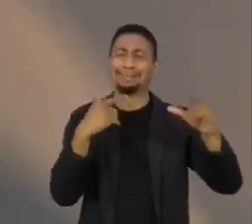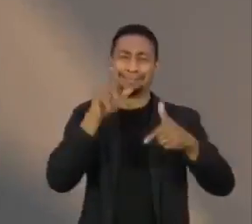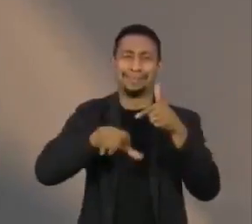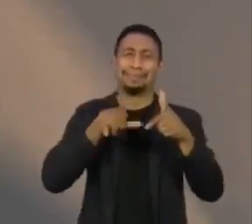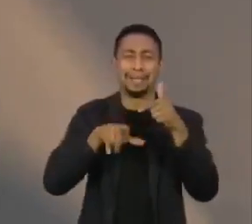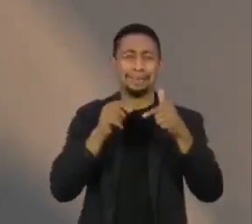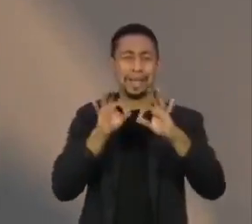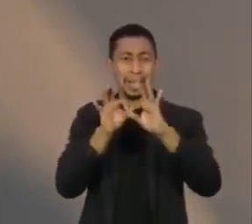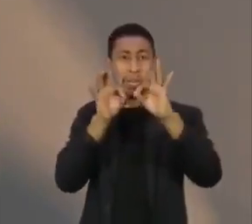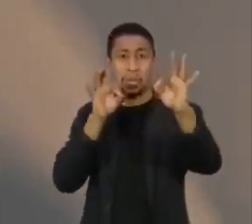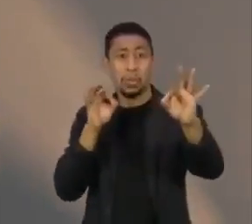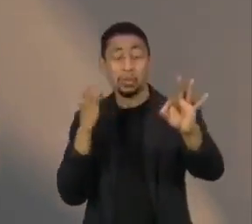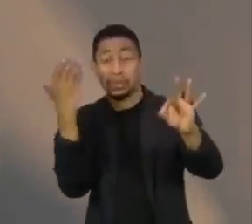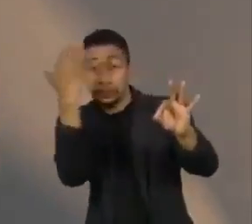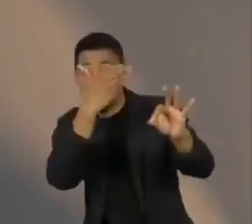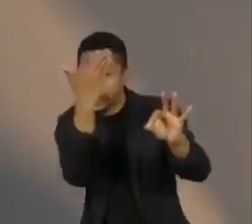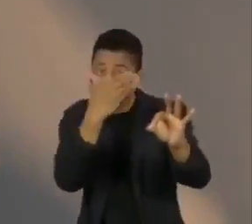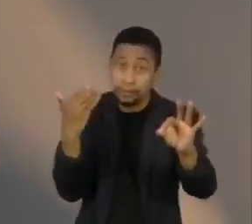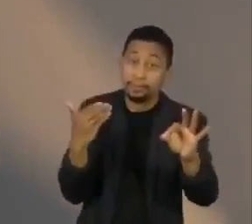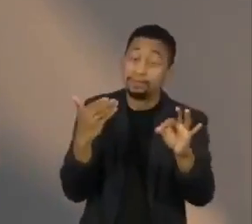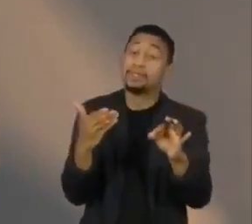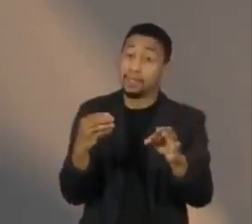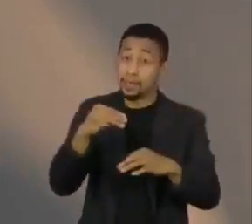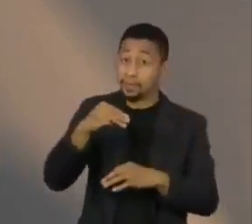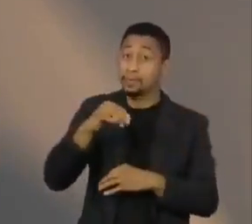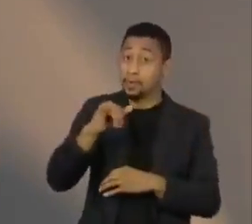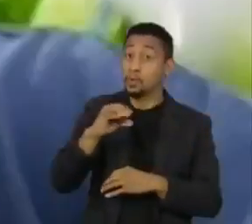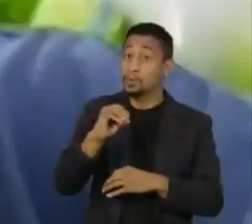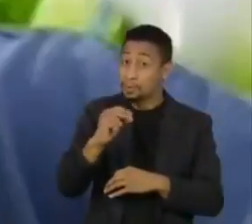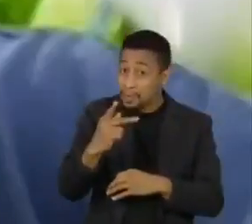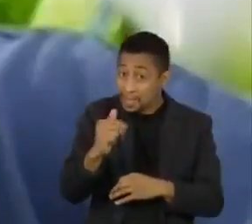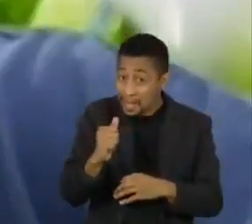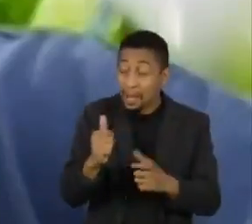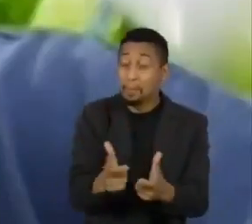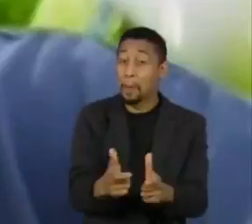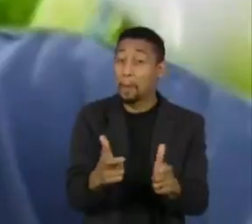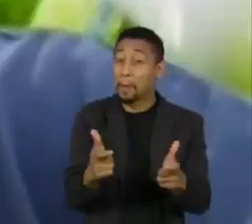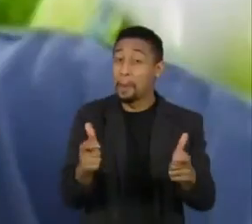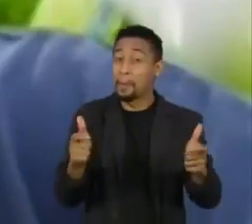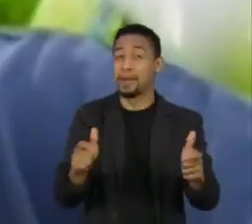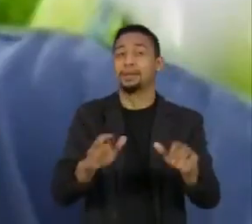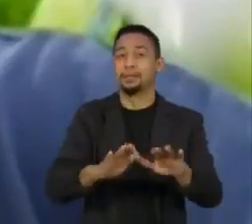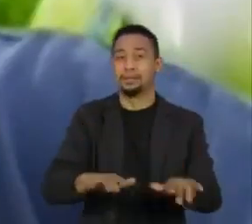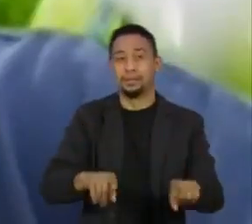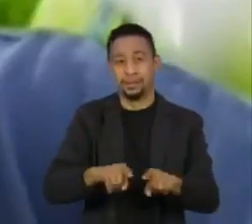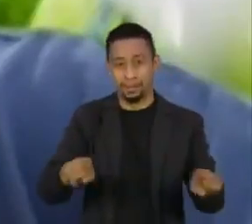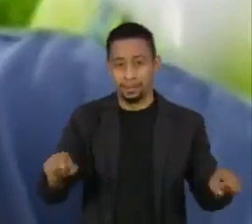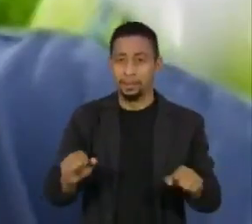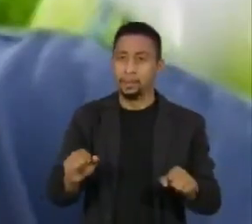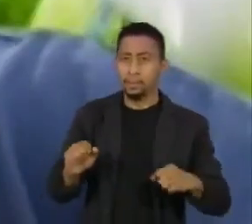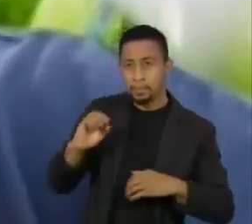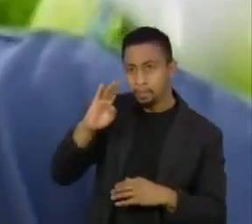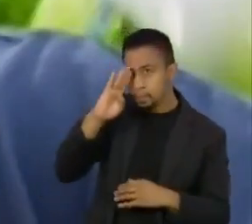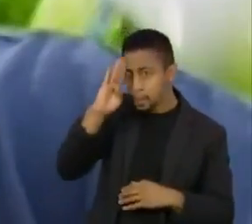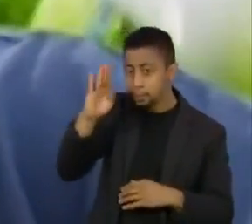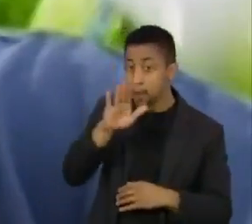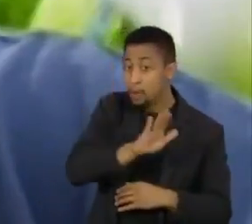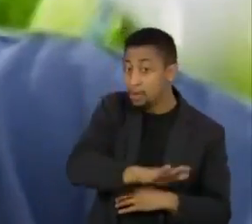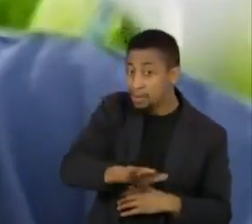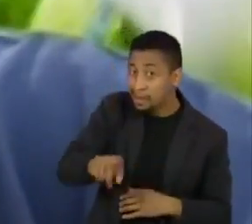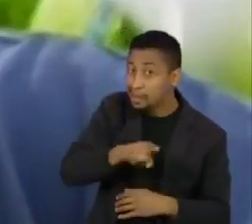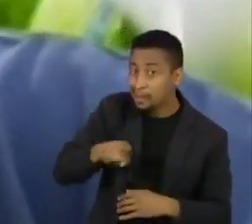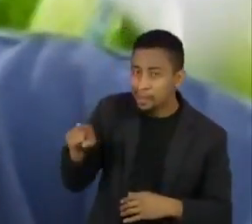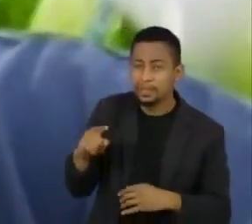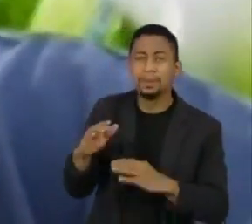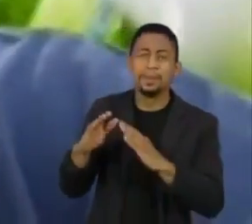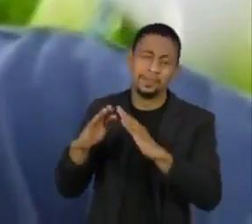celulares, ficou cada vez mais frequente entre as crianças. As crianças, principalmente, com todo o lockdown que